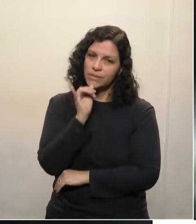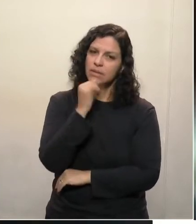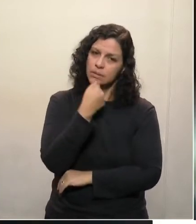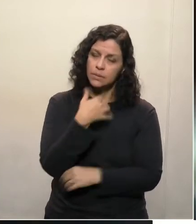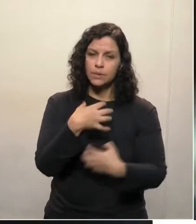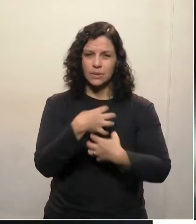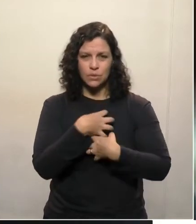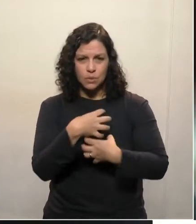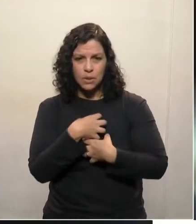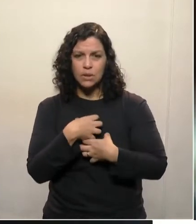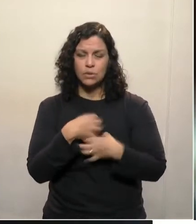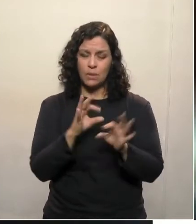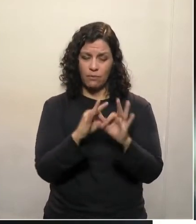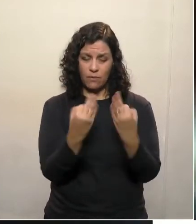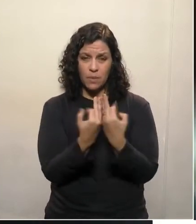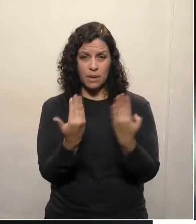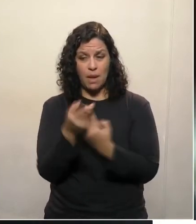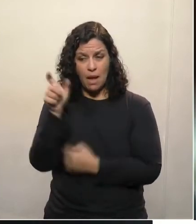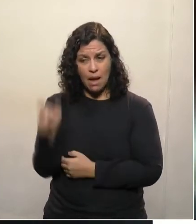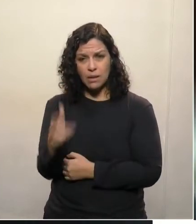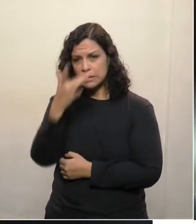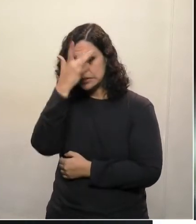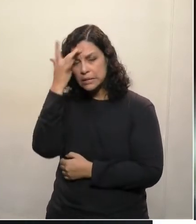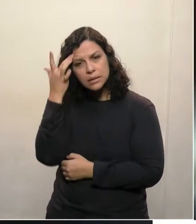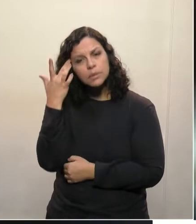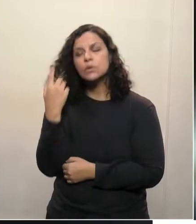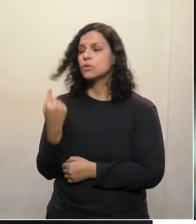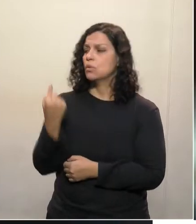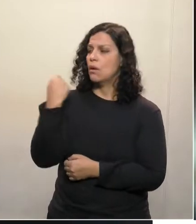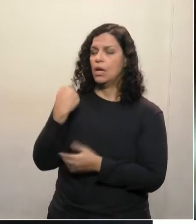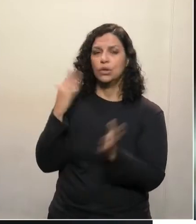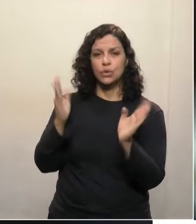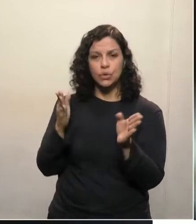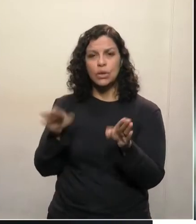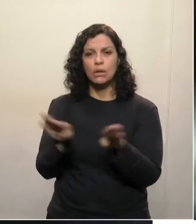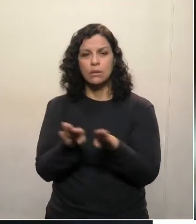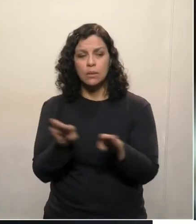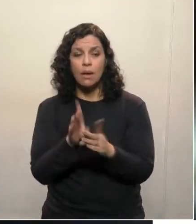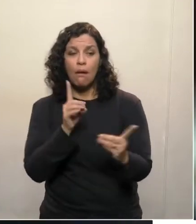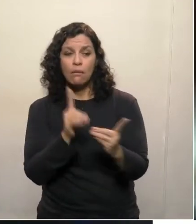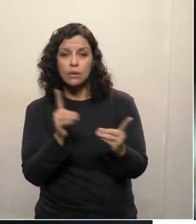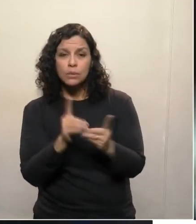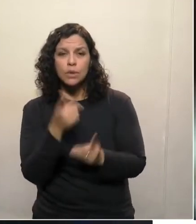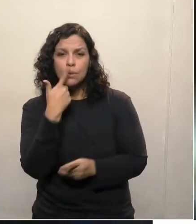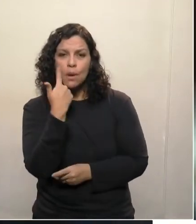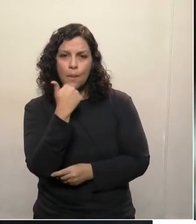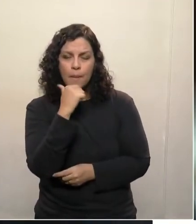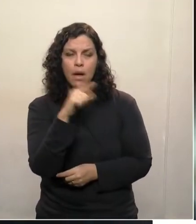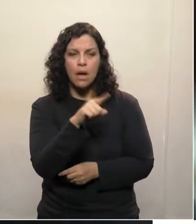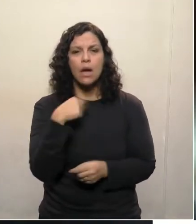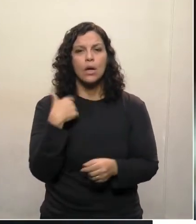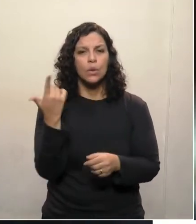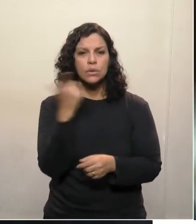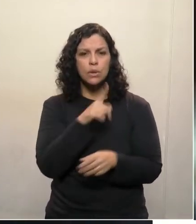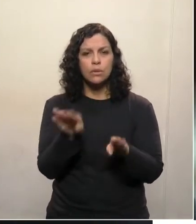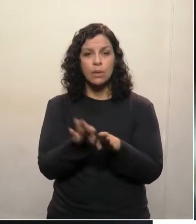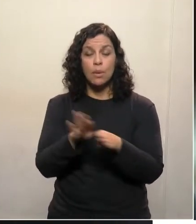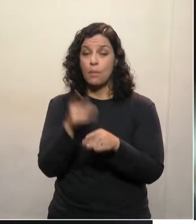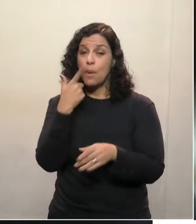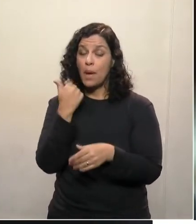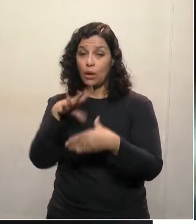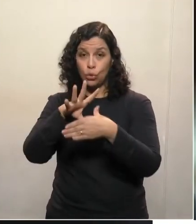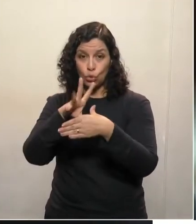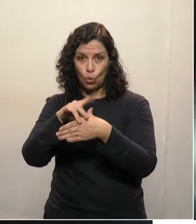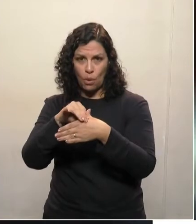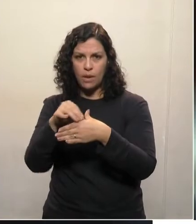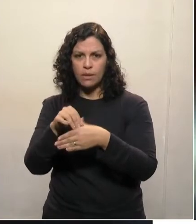sentimentos, foi uma pessoa que algum tempo atrás atendeu ao meu pai, trazendo ele para Curitiba numa questão de doença.